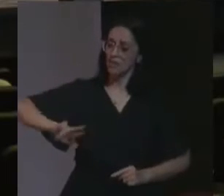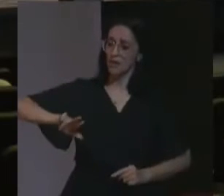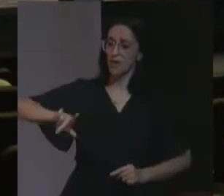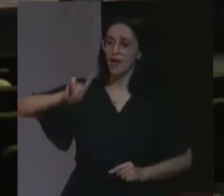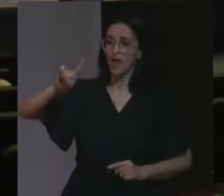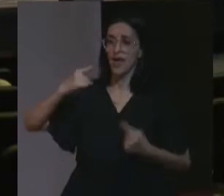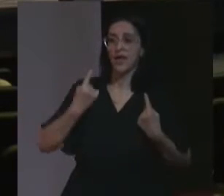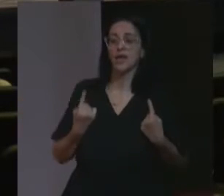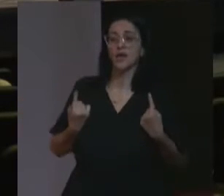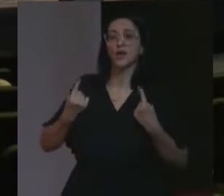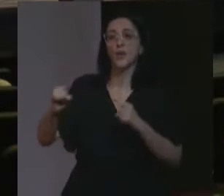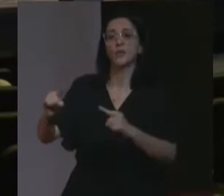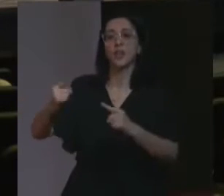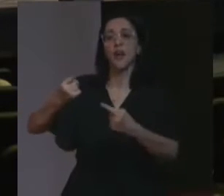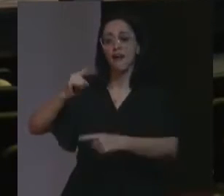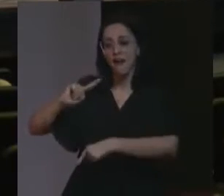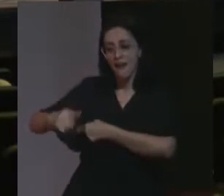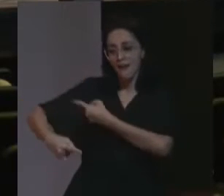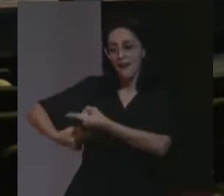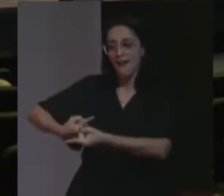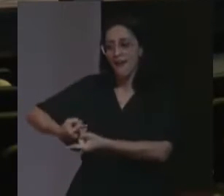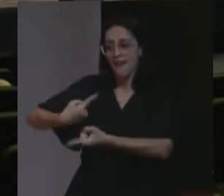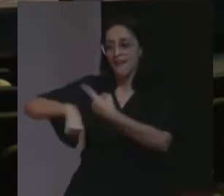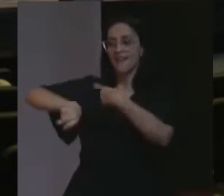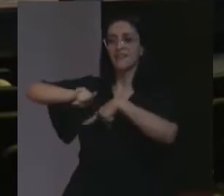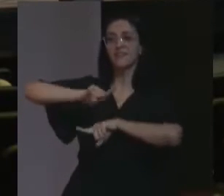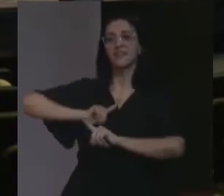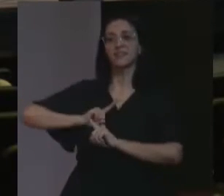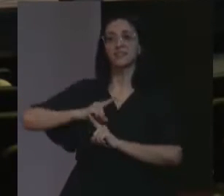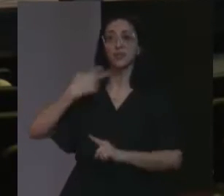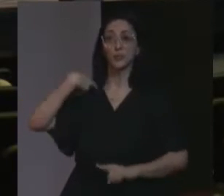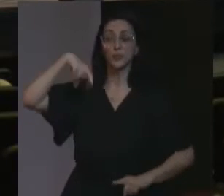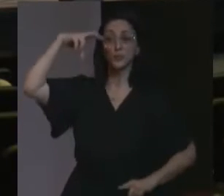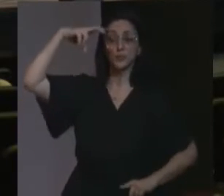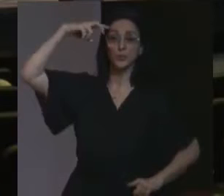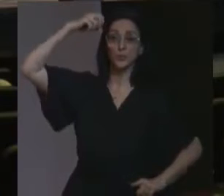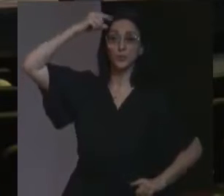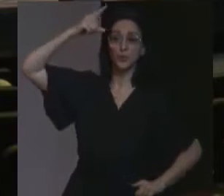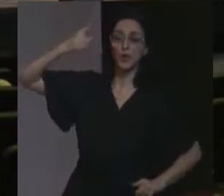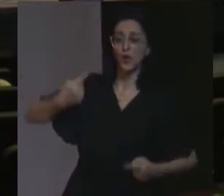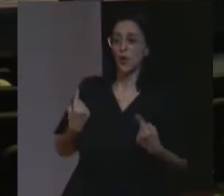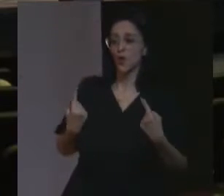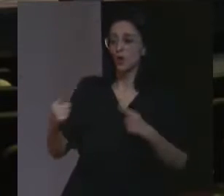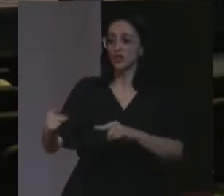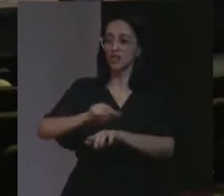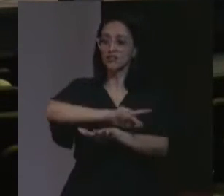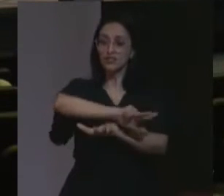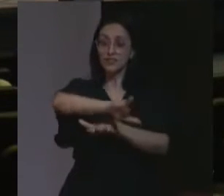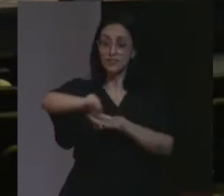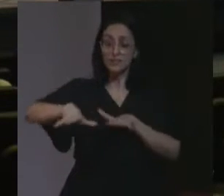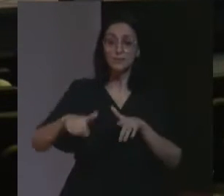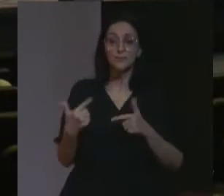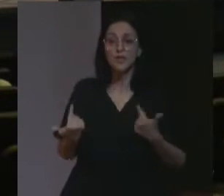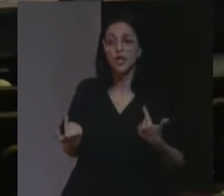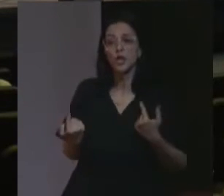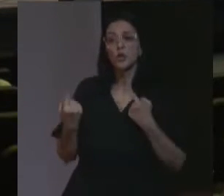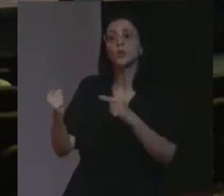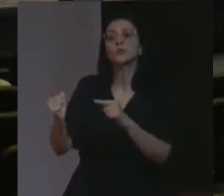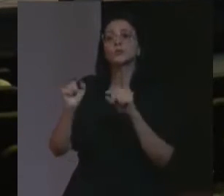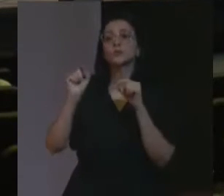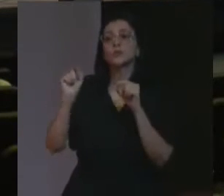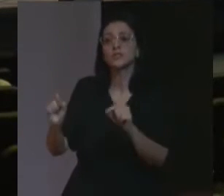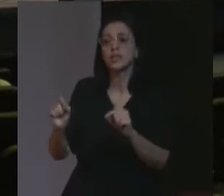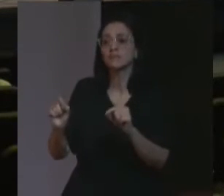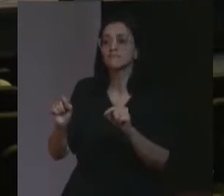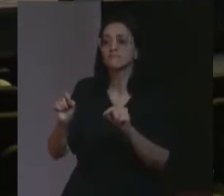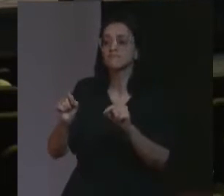contra a herança cultural de um povo, se trata de um crime contra a diversidade, se trata de um crime de